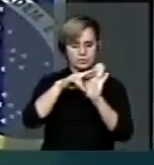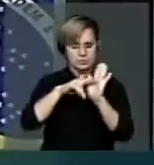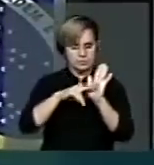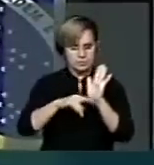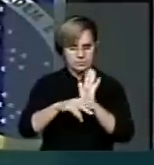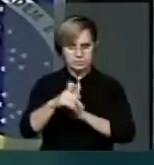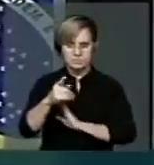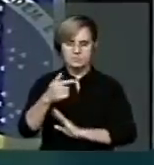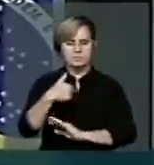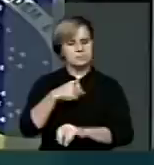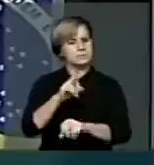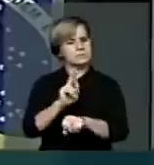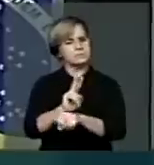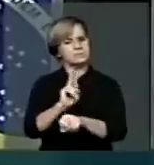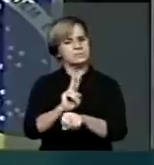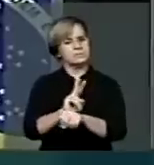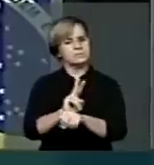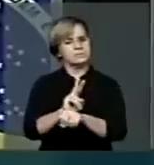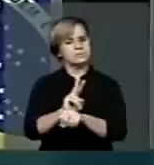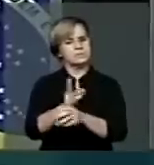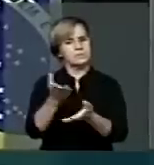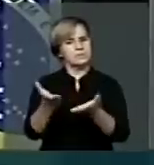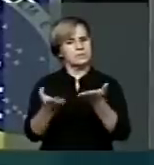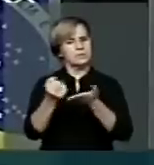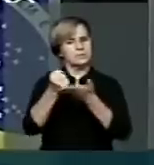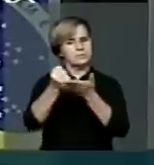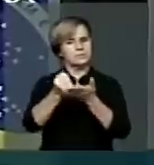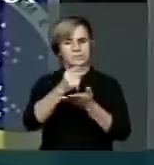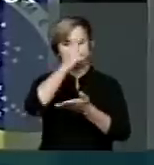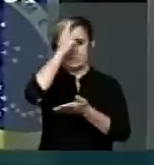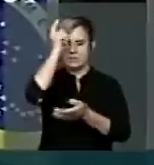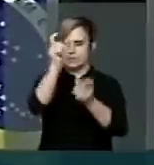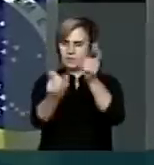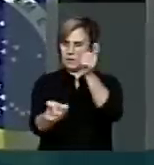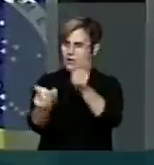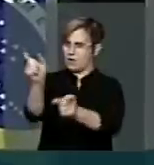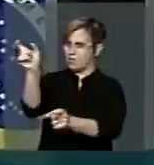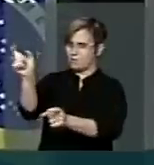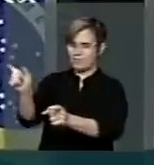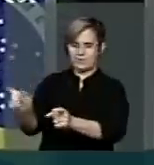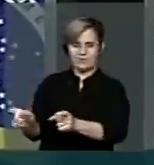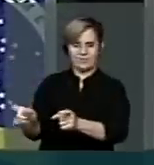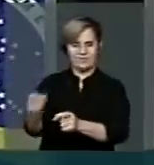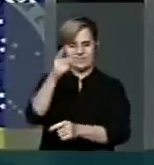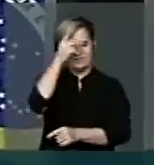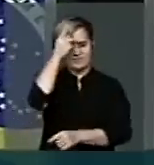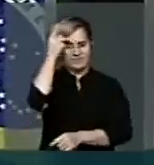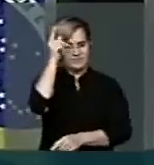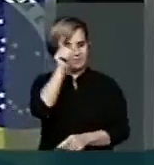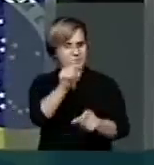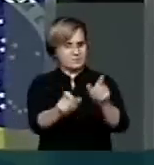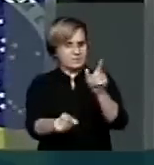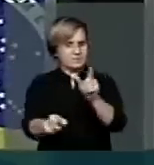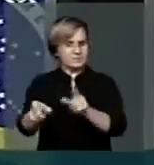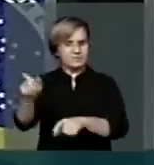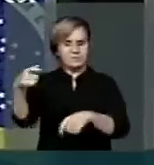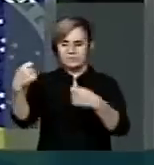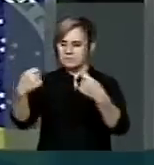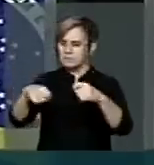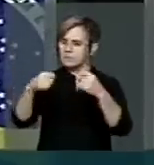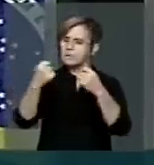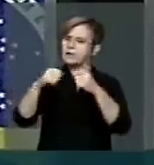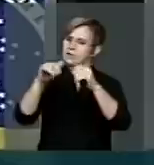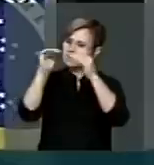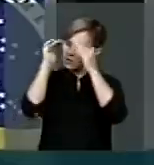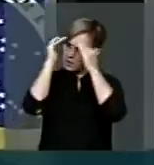com relação às pessoas. As pessoas, elas precisam serem respeitadas,